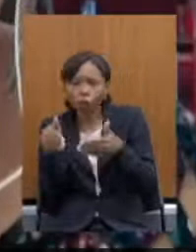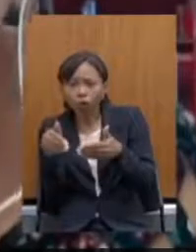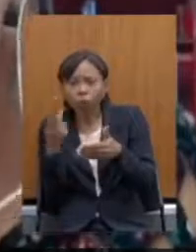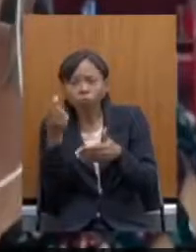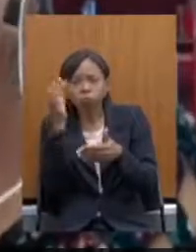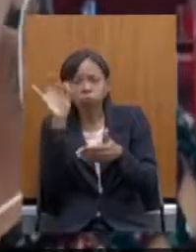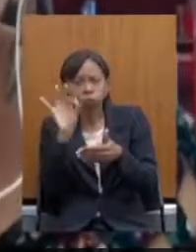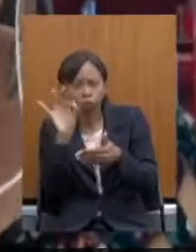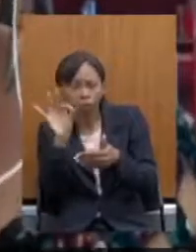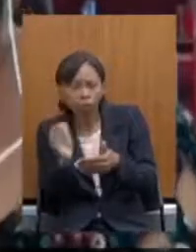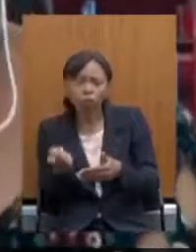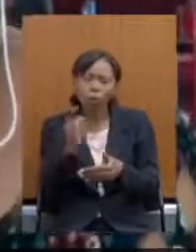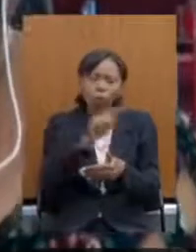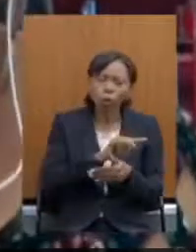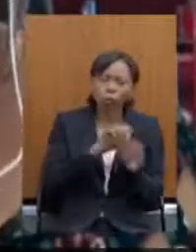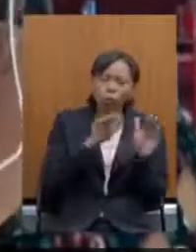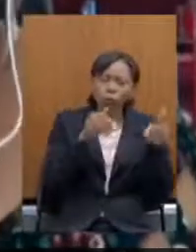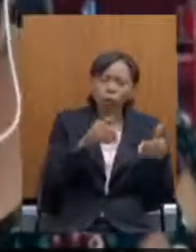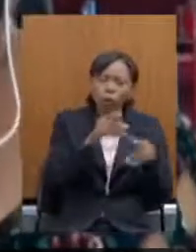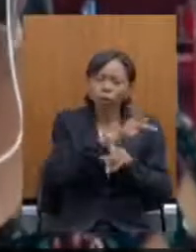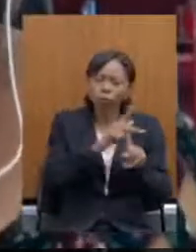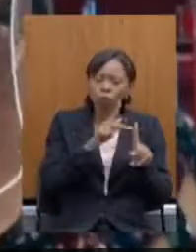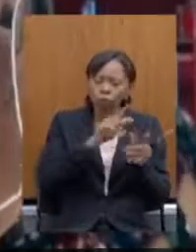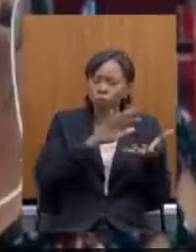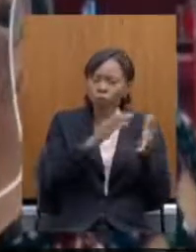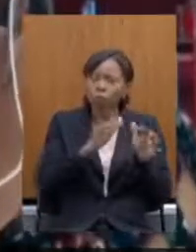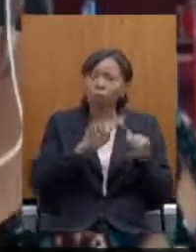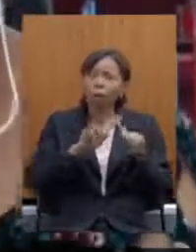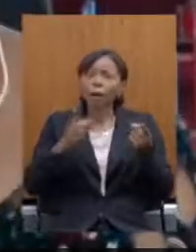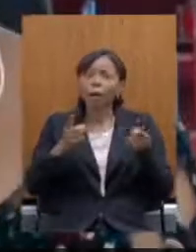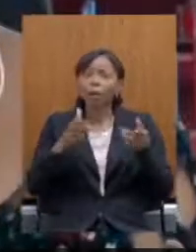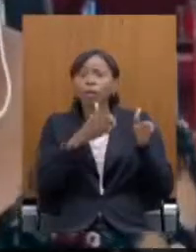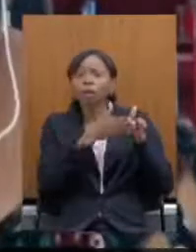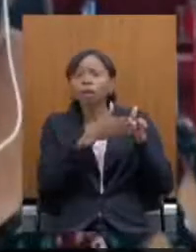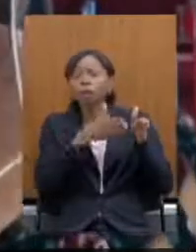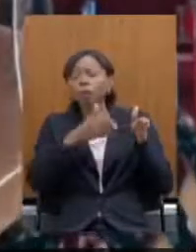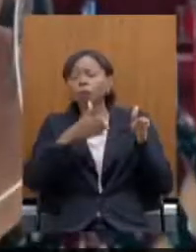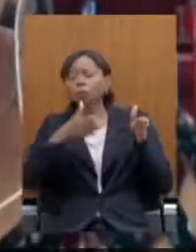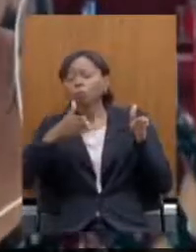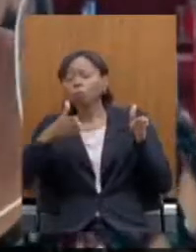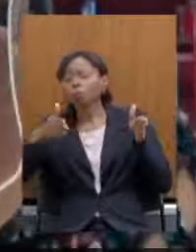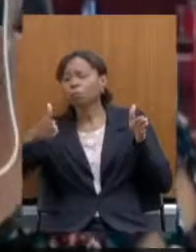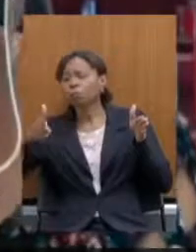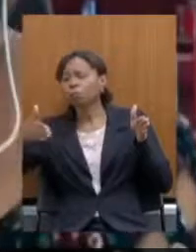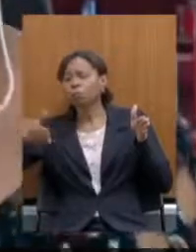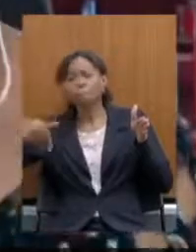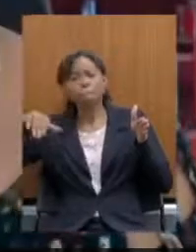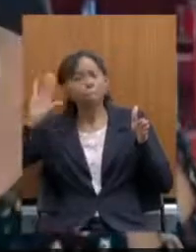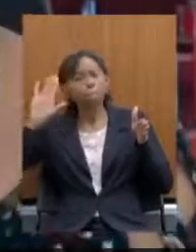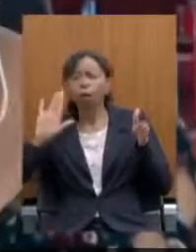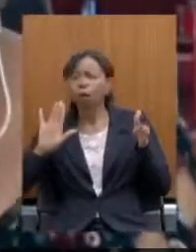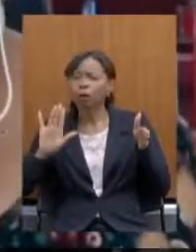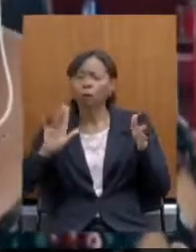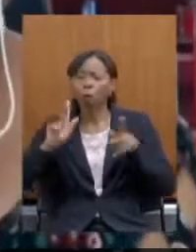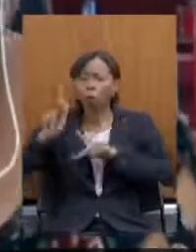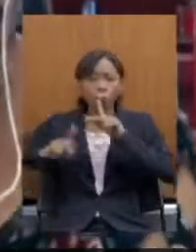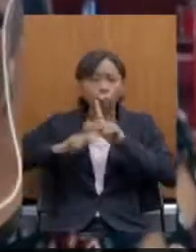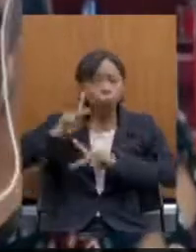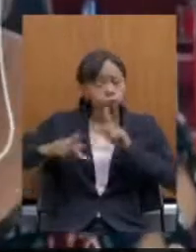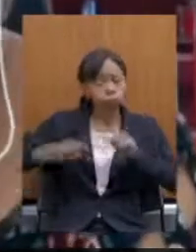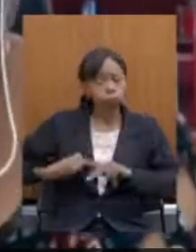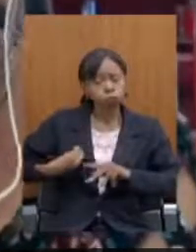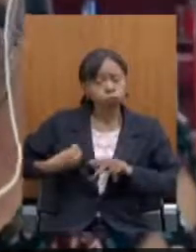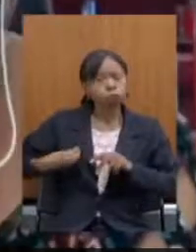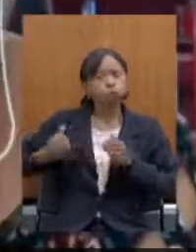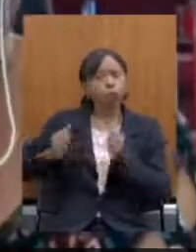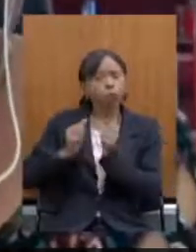Previdência sim mas fizeram num prazo maior fizeram com participação popular fizeram com contribuições